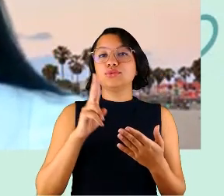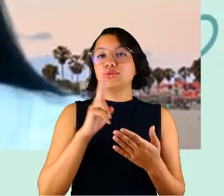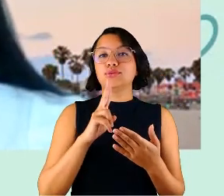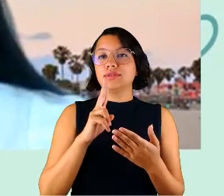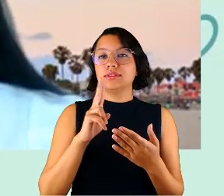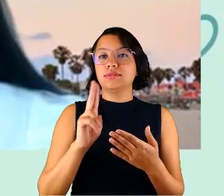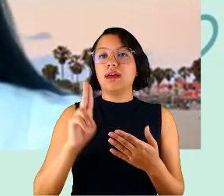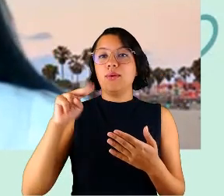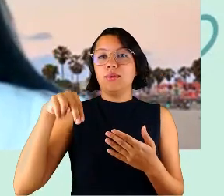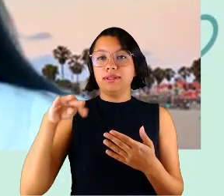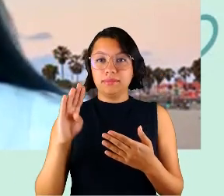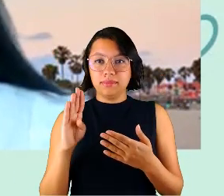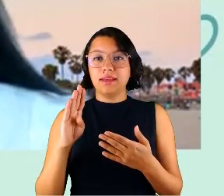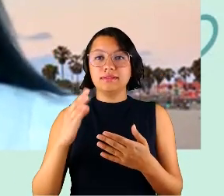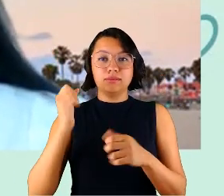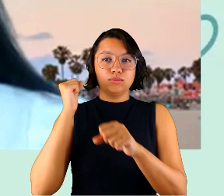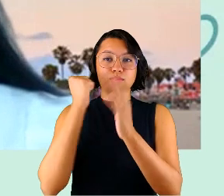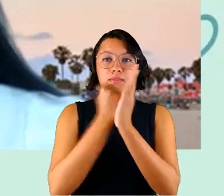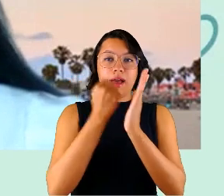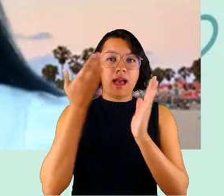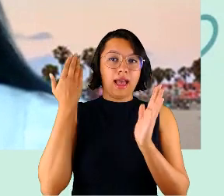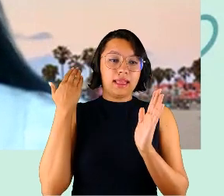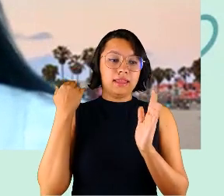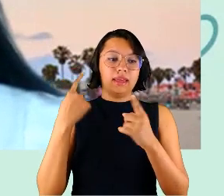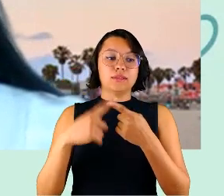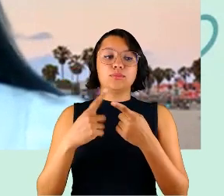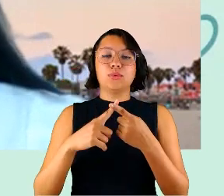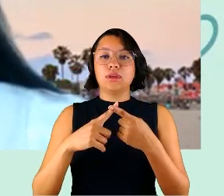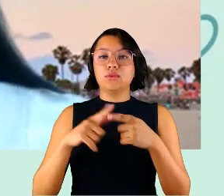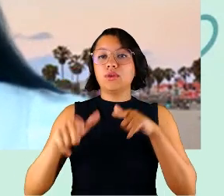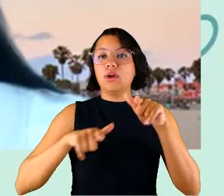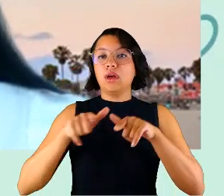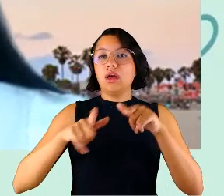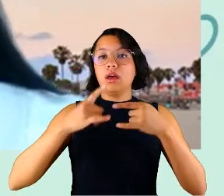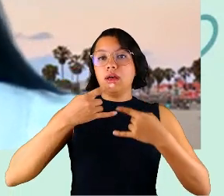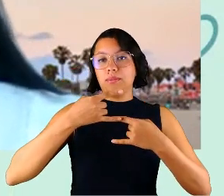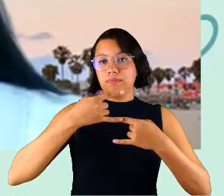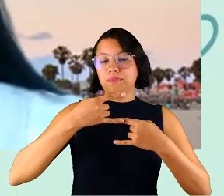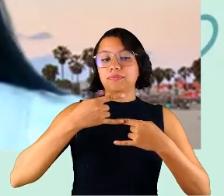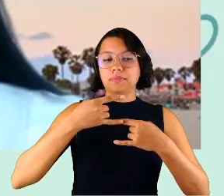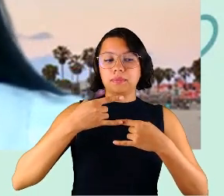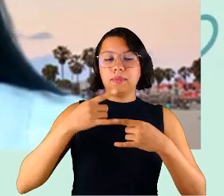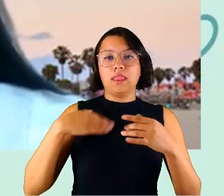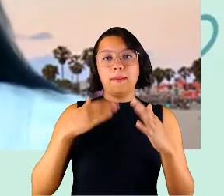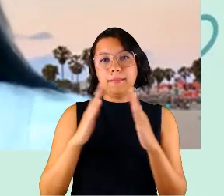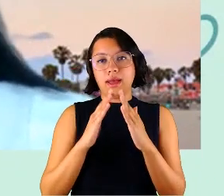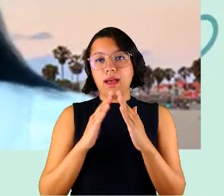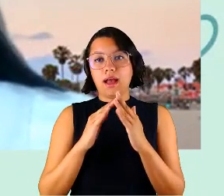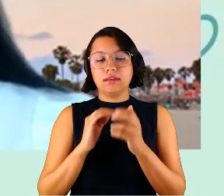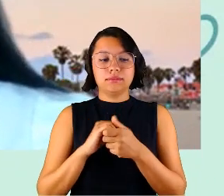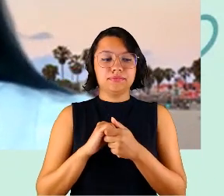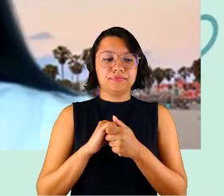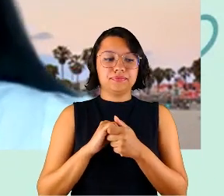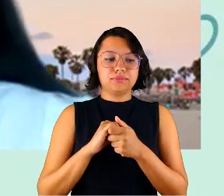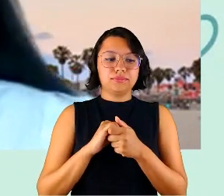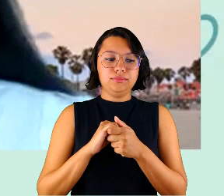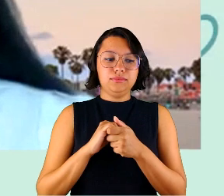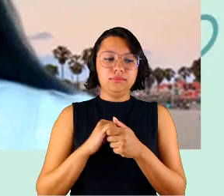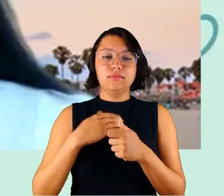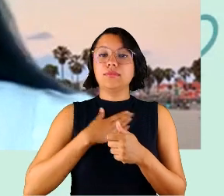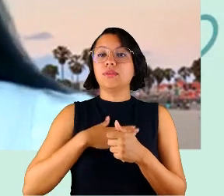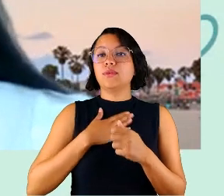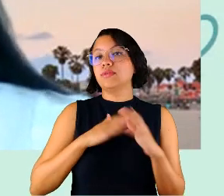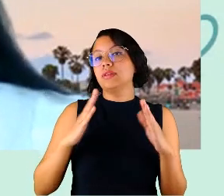Universidade de Brasília, porque estou em teletrabalho a partir da minha casa. Eu